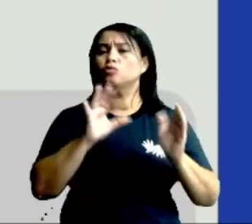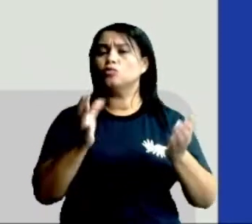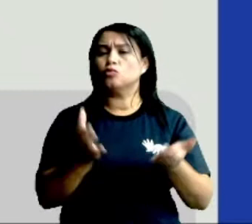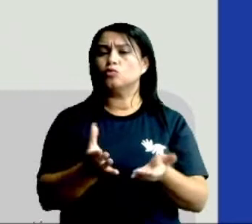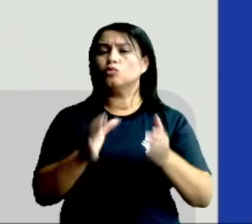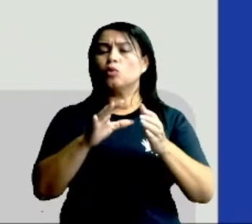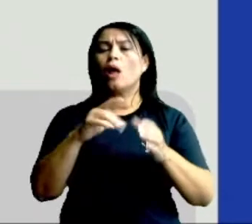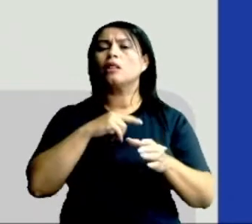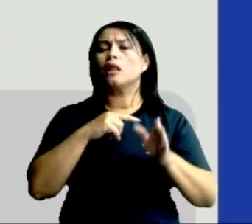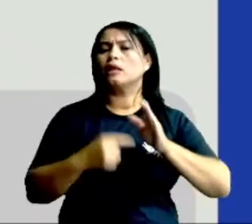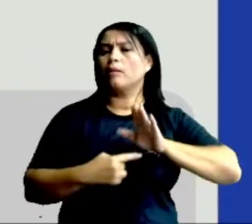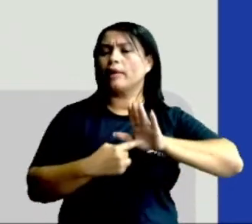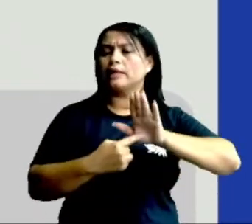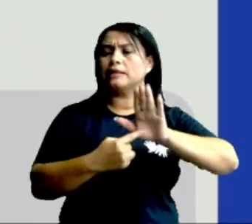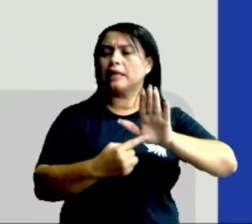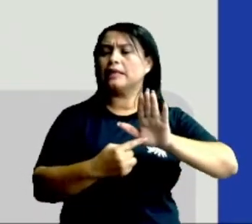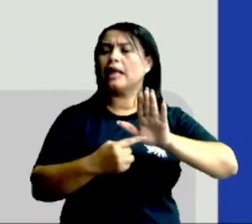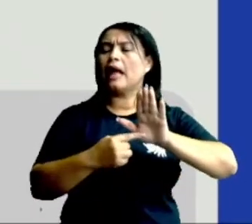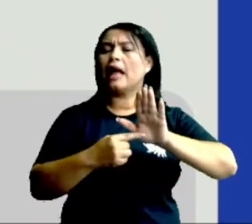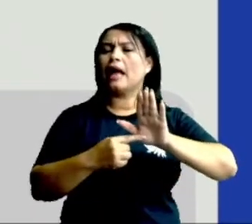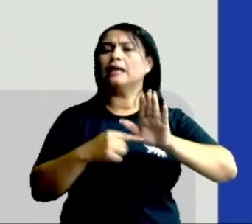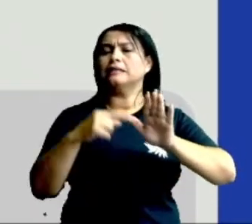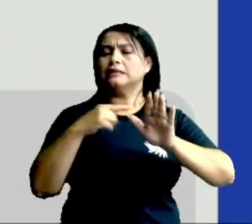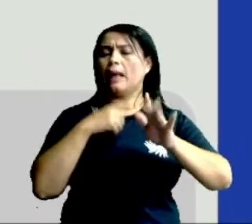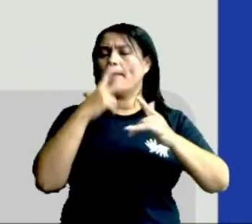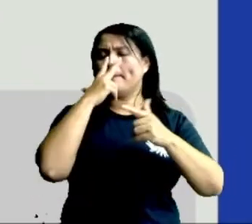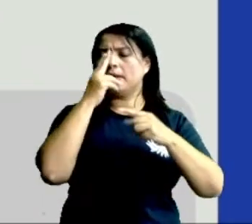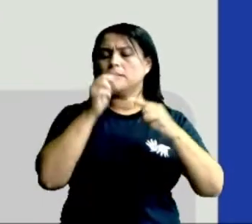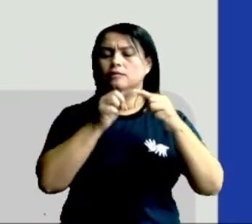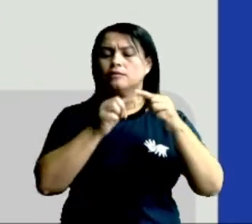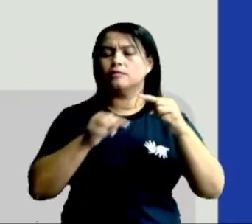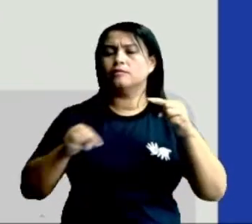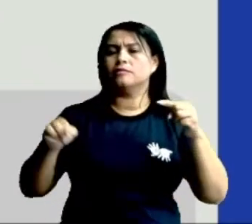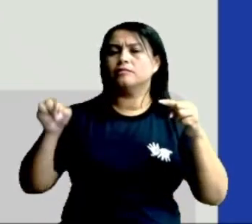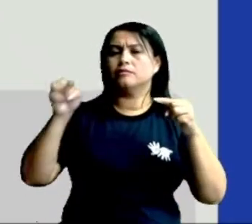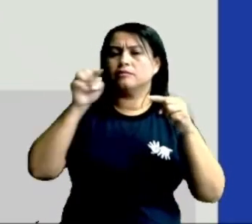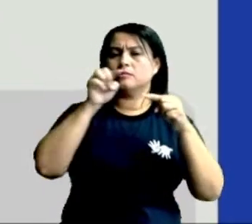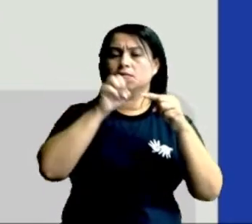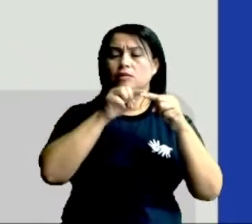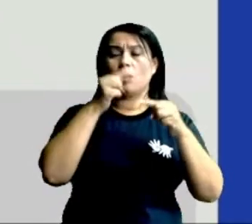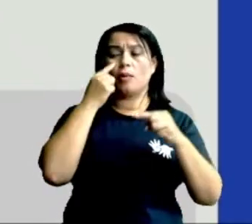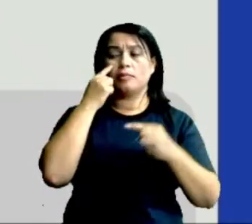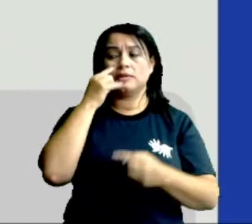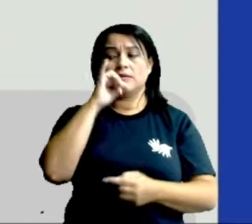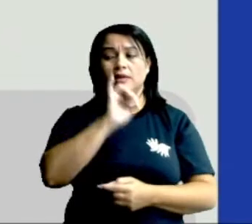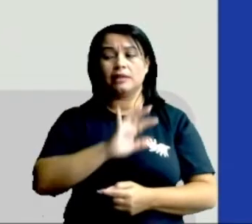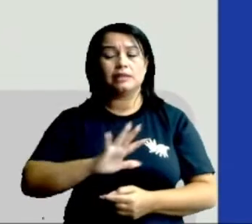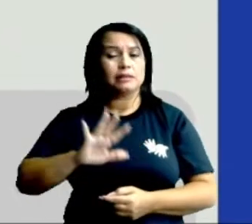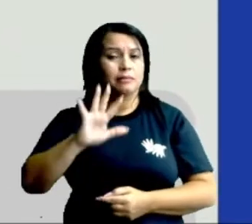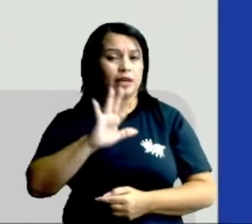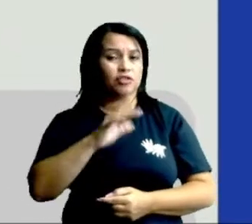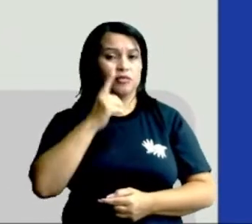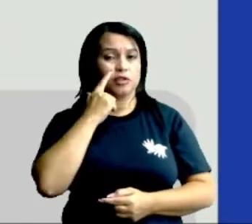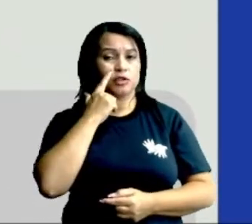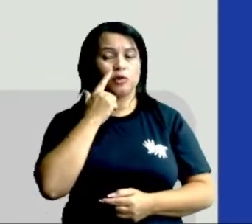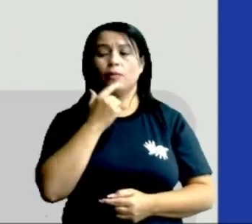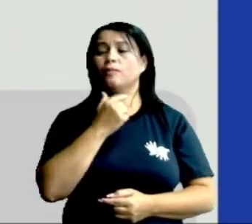um polígono apresenta, mais ele se assemelha a um círculo. Observe as figuras da seguinte